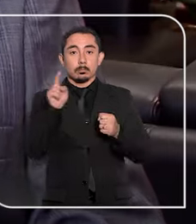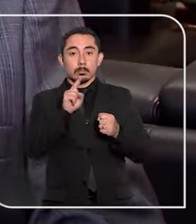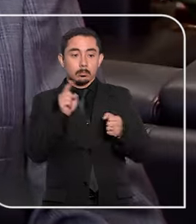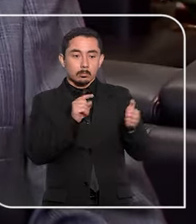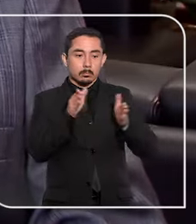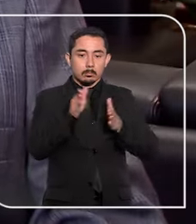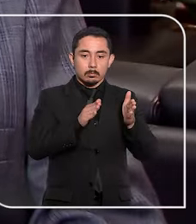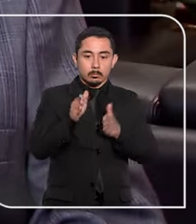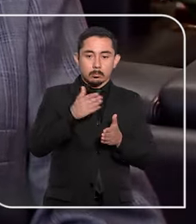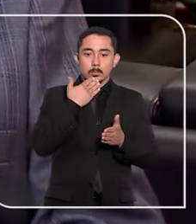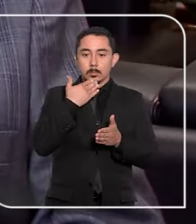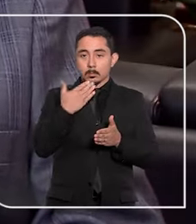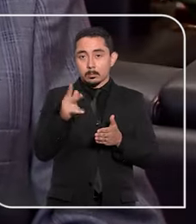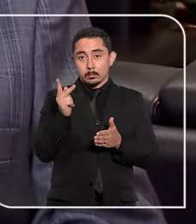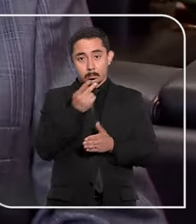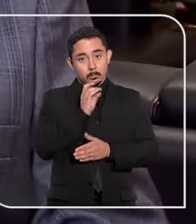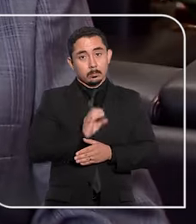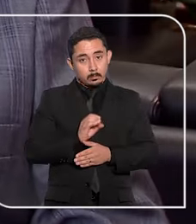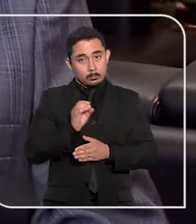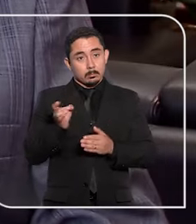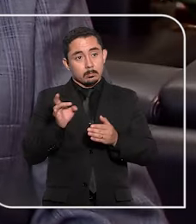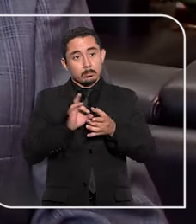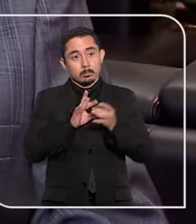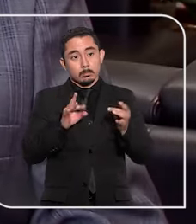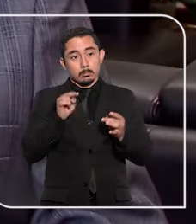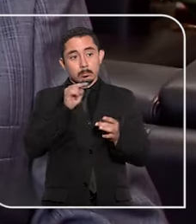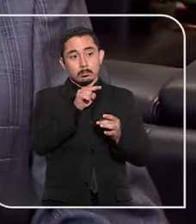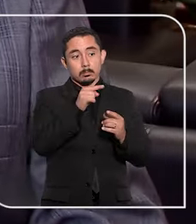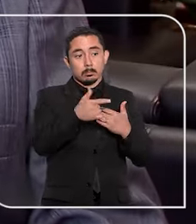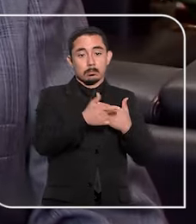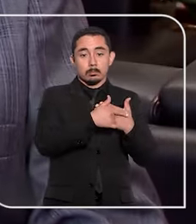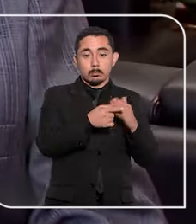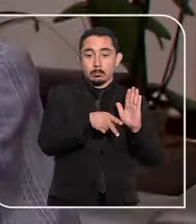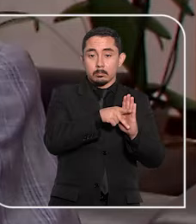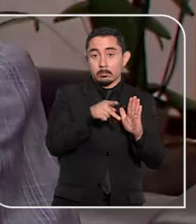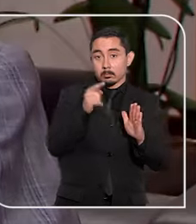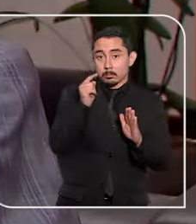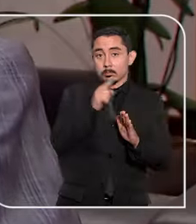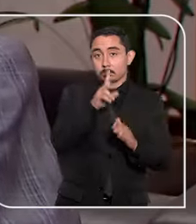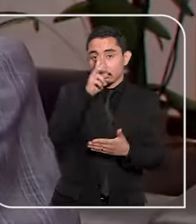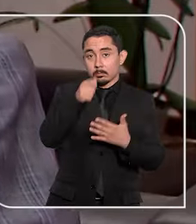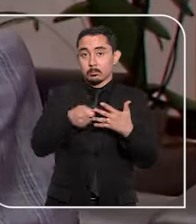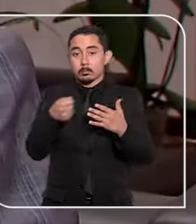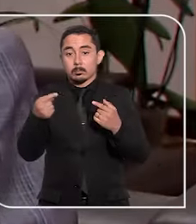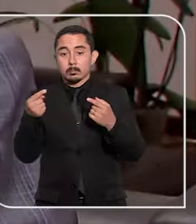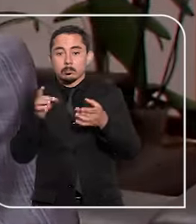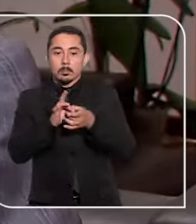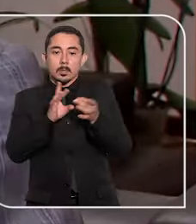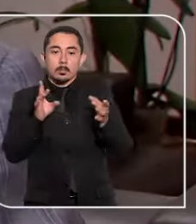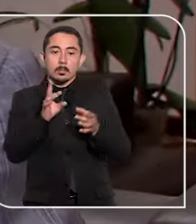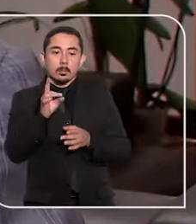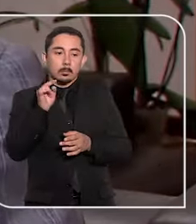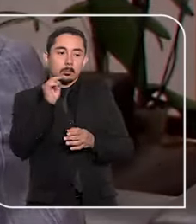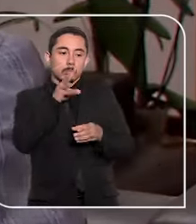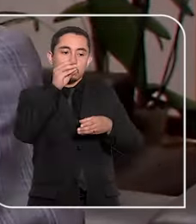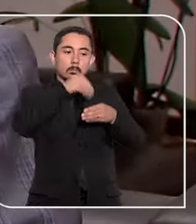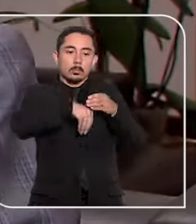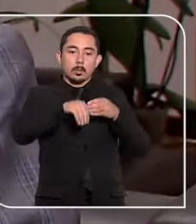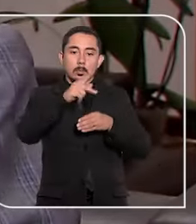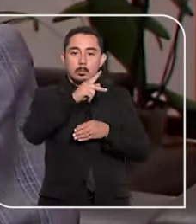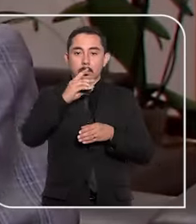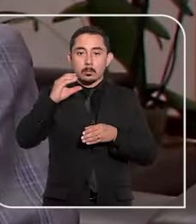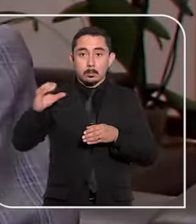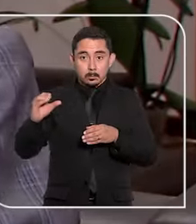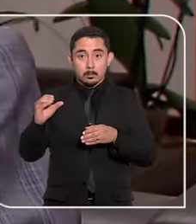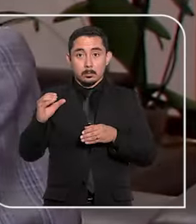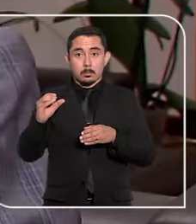negou liminarmente o pedido de habeas corpus para restabelecer os efeitos da decisão que autorizou o integrante da facção criminosa Primeiro